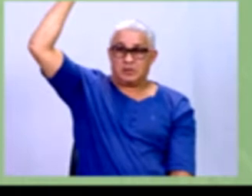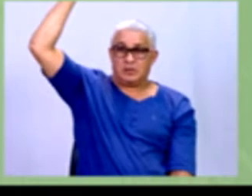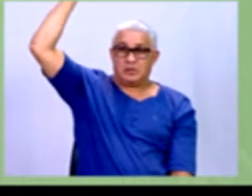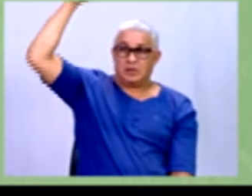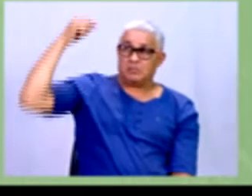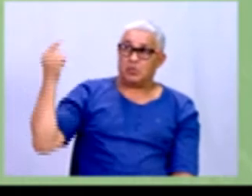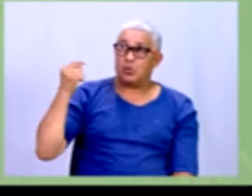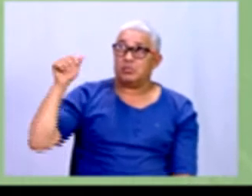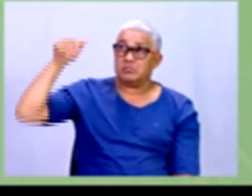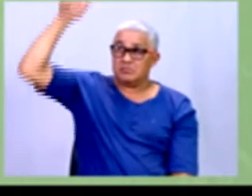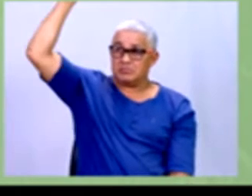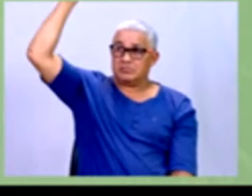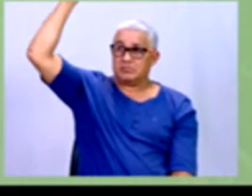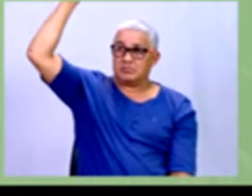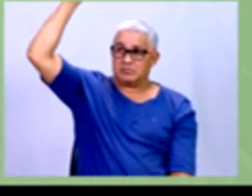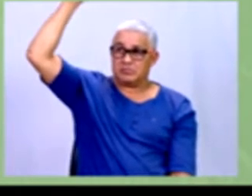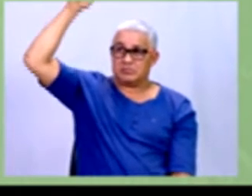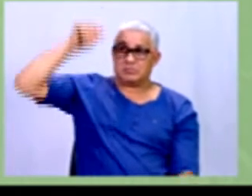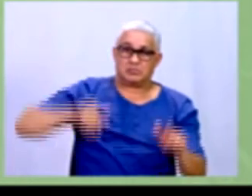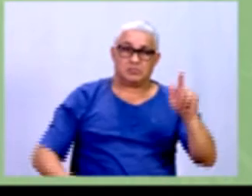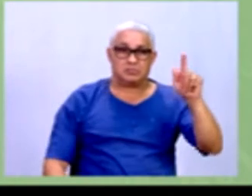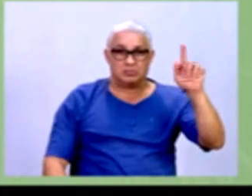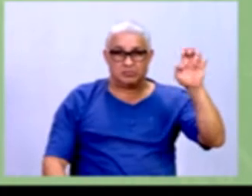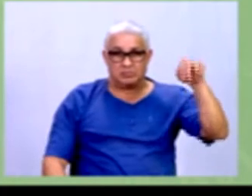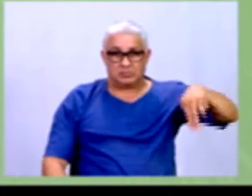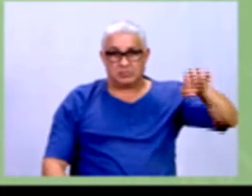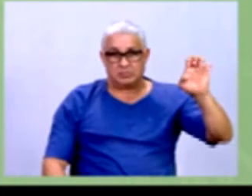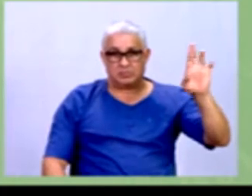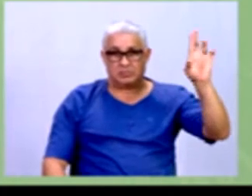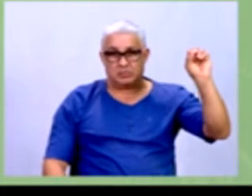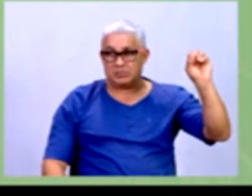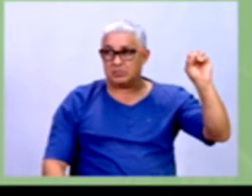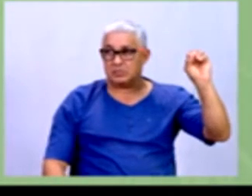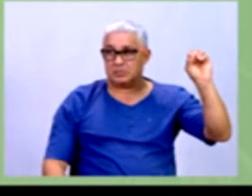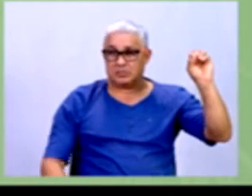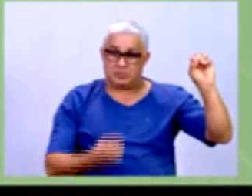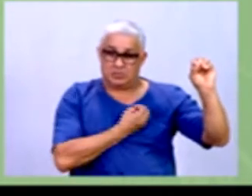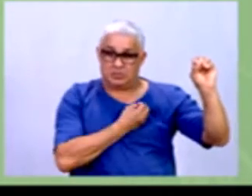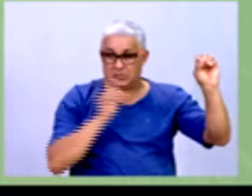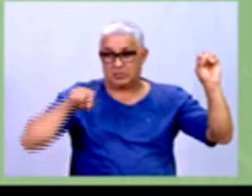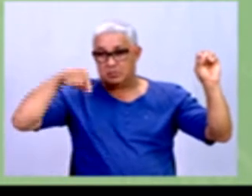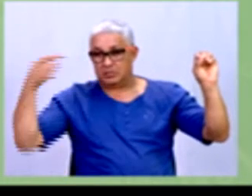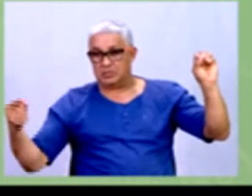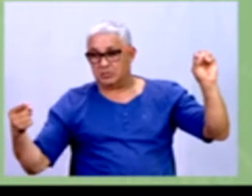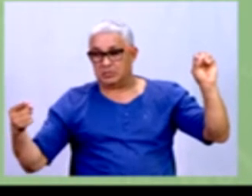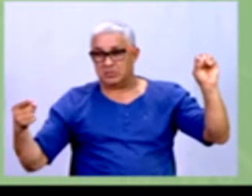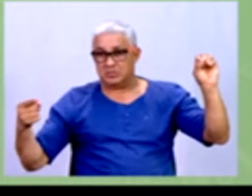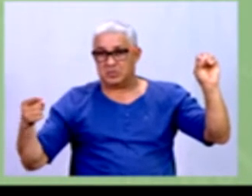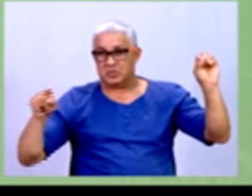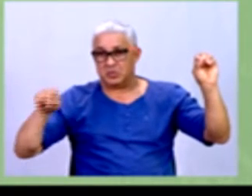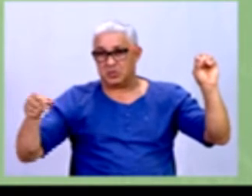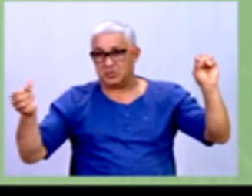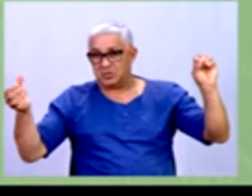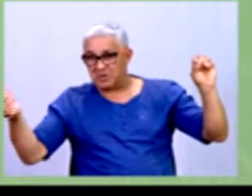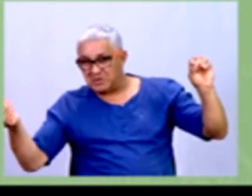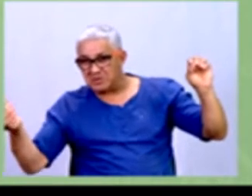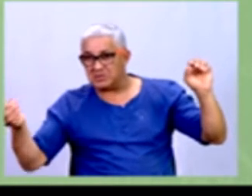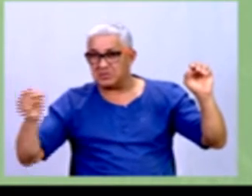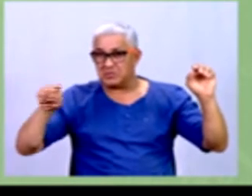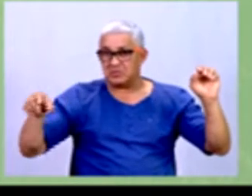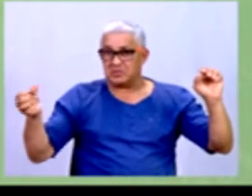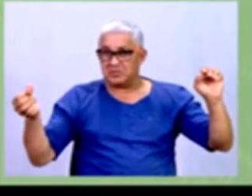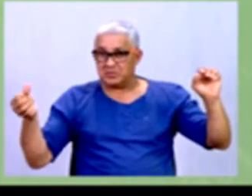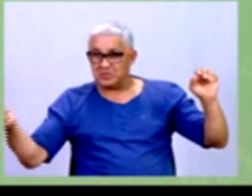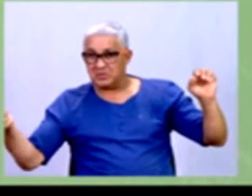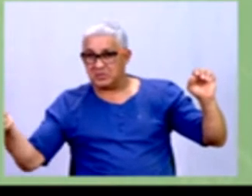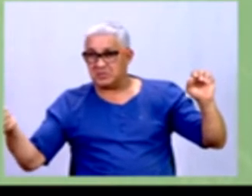fazendo, né? E aqui tem 1,60, 1,61, 1,62. Ó, professora, eu já